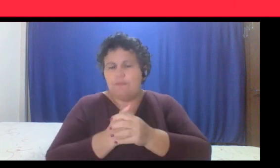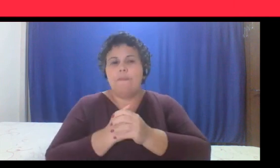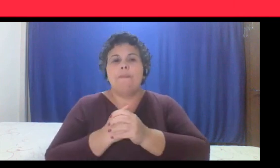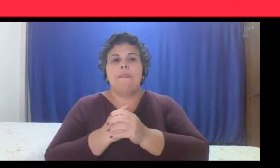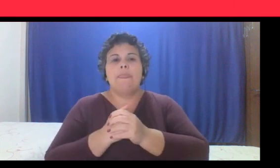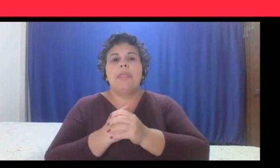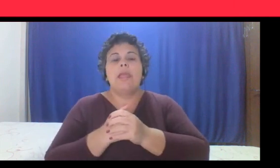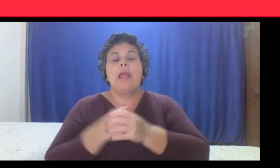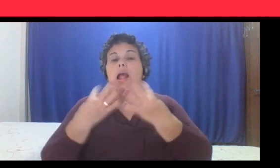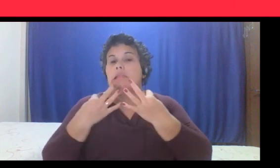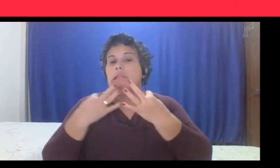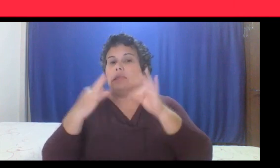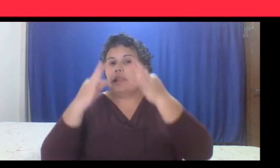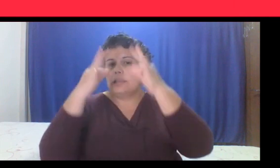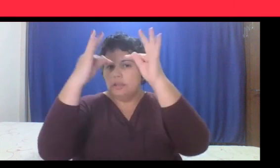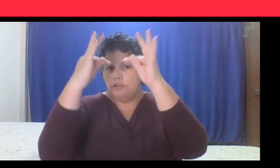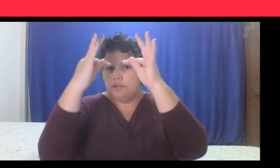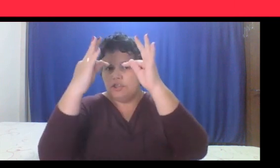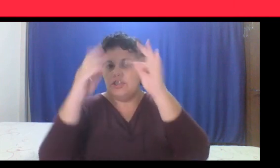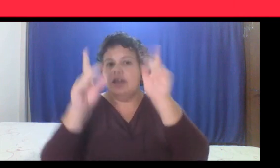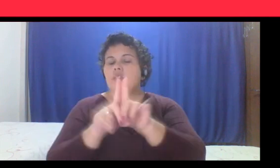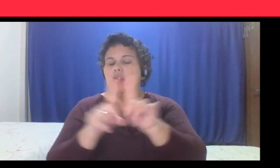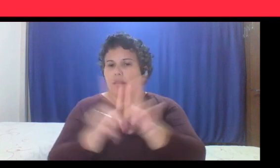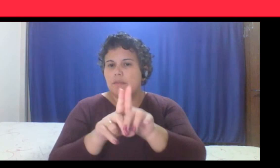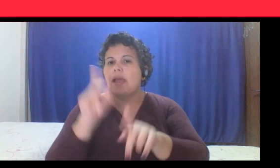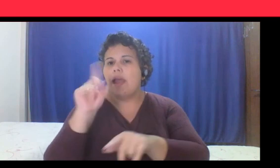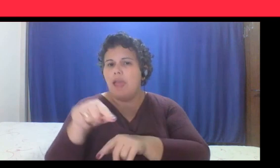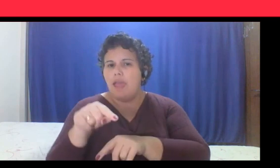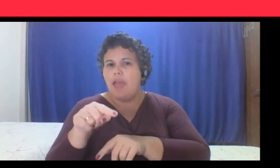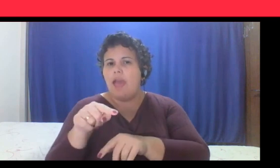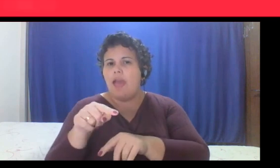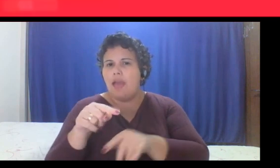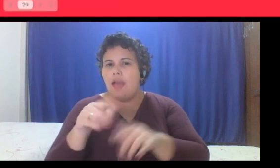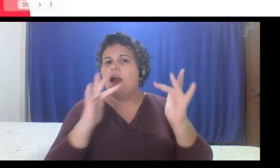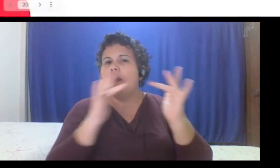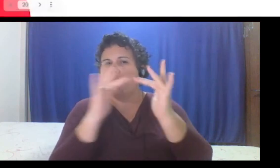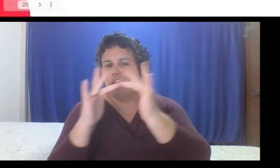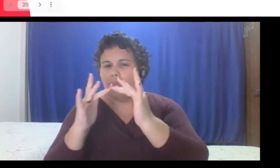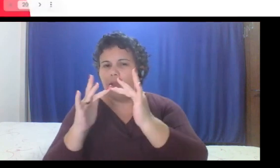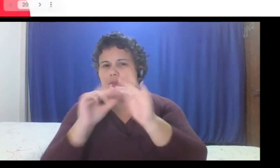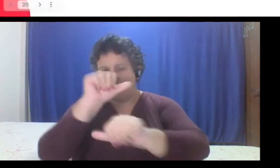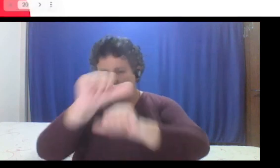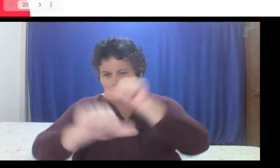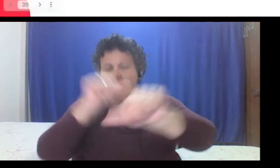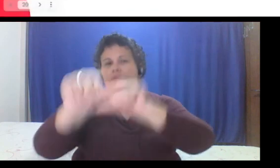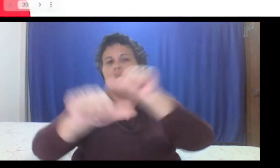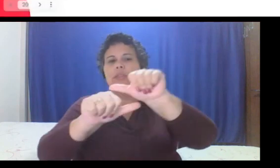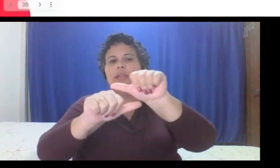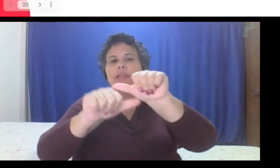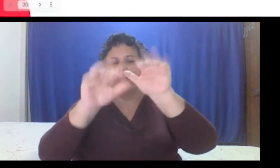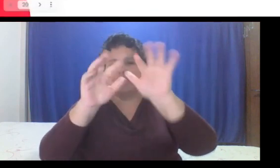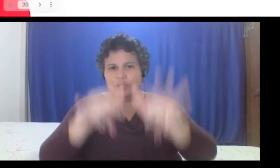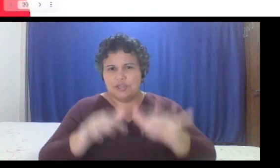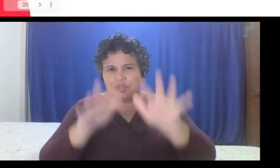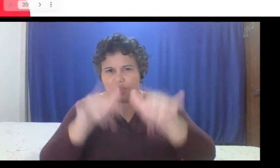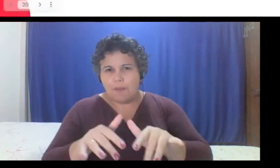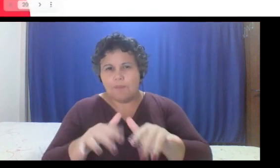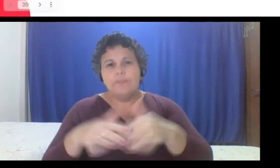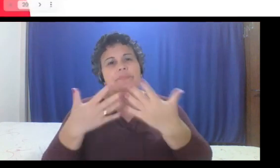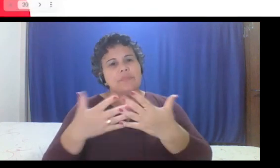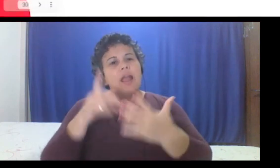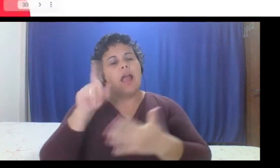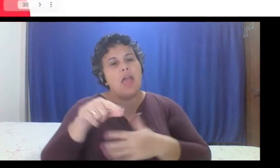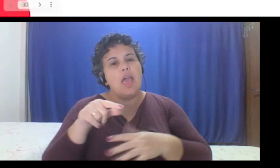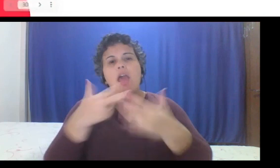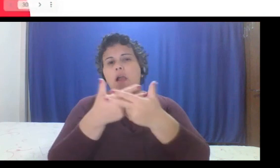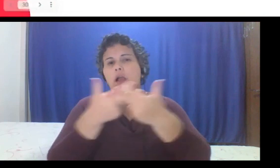Tecnologia também é o nosso grande aliado da transformação digital, e existem algumas coisas que